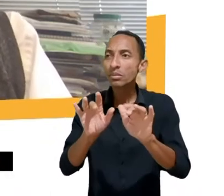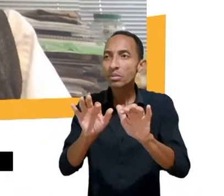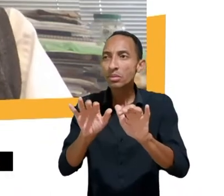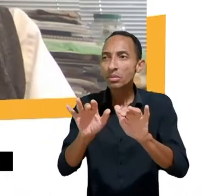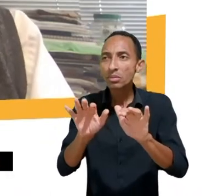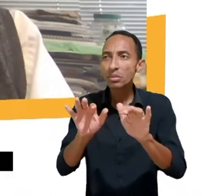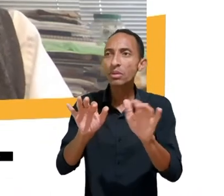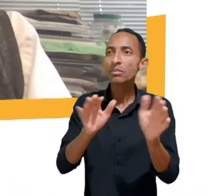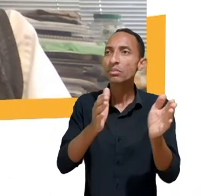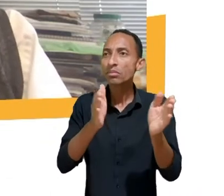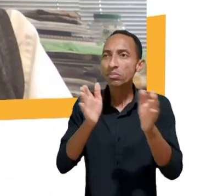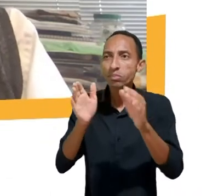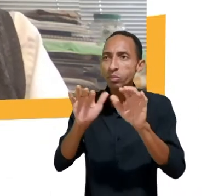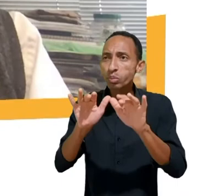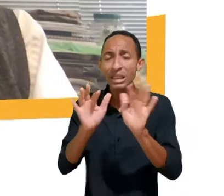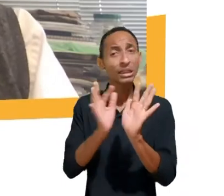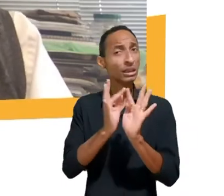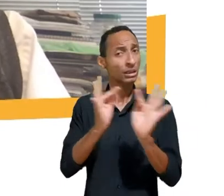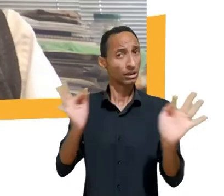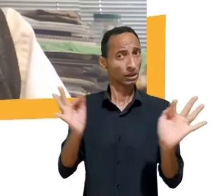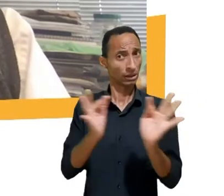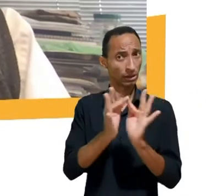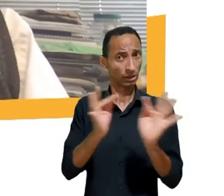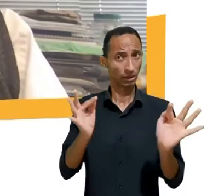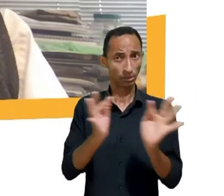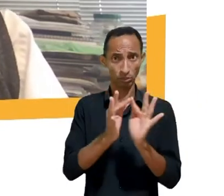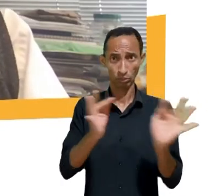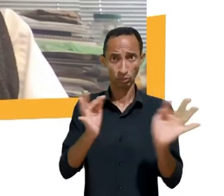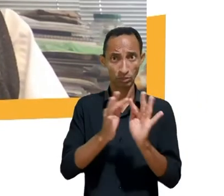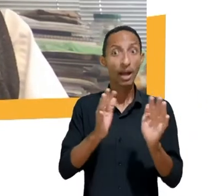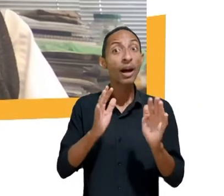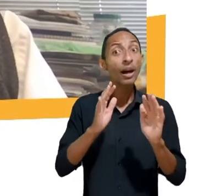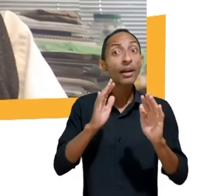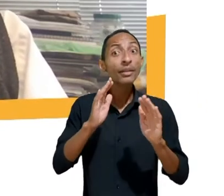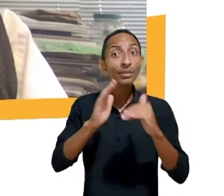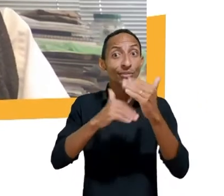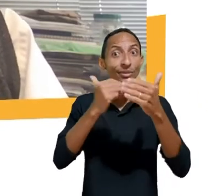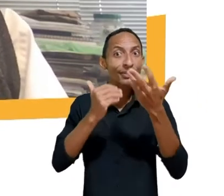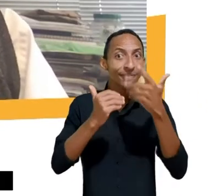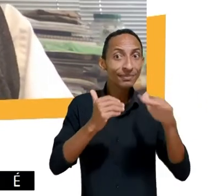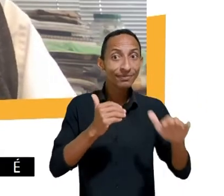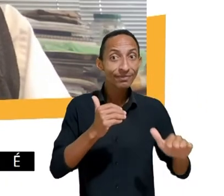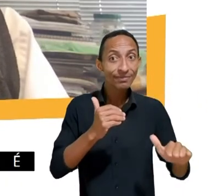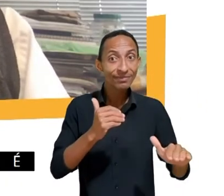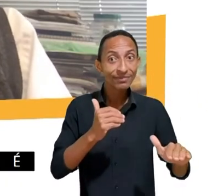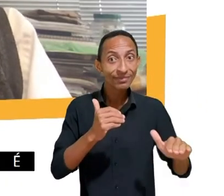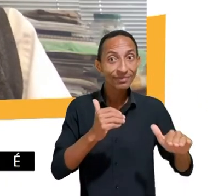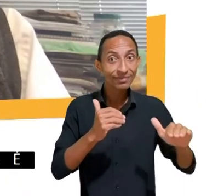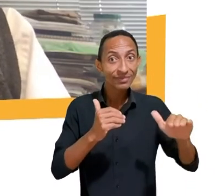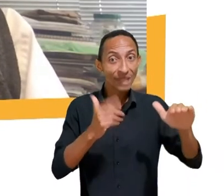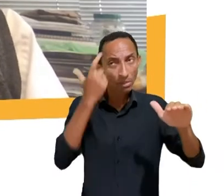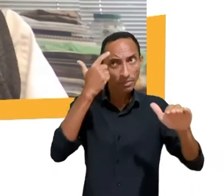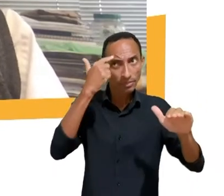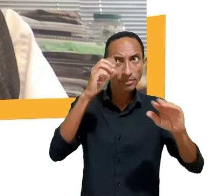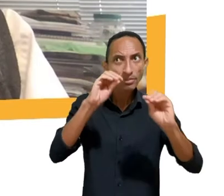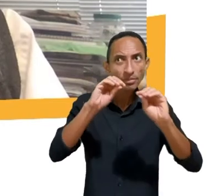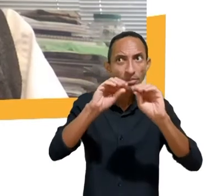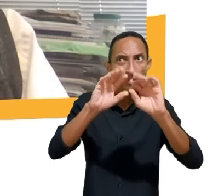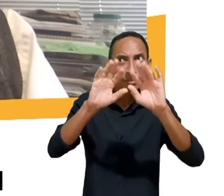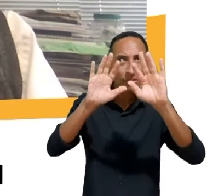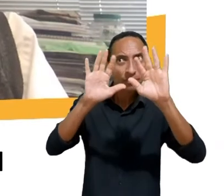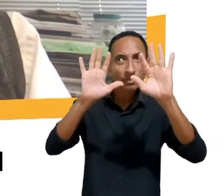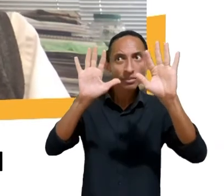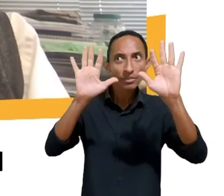para ela. À medida que isso vai evoluindo, à medida que a criança vai crescendo, você tem que abrir esses horizontes. E aí, o outro lado do problema é como você fazer